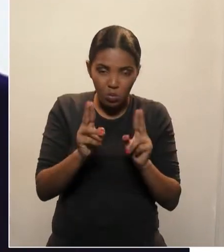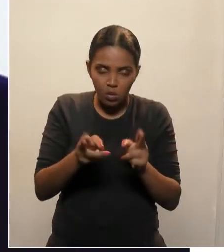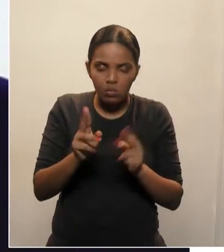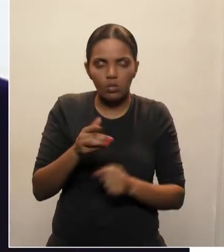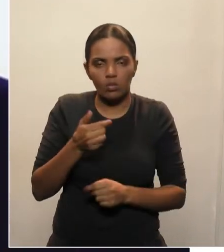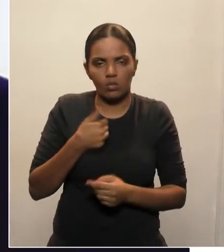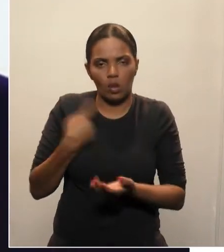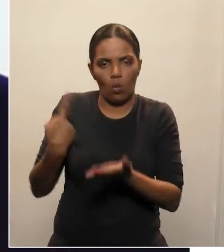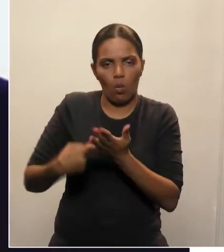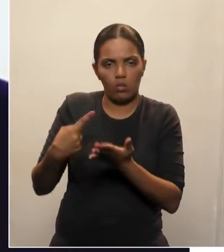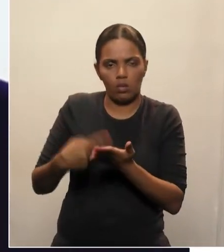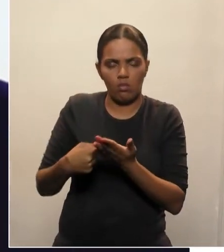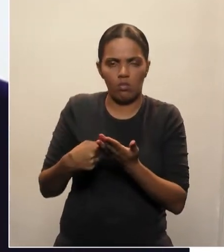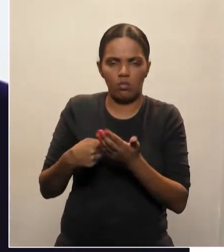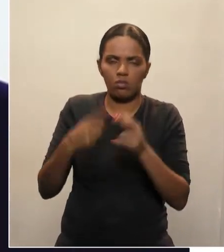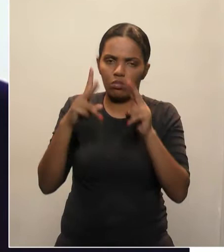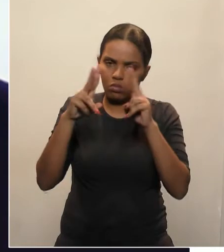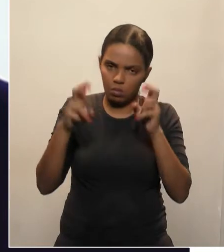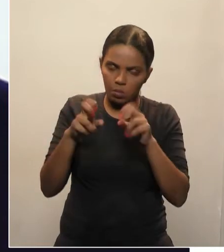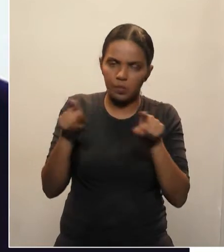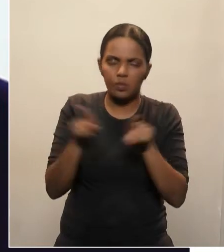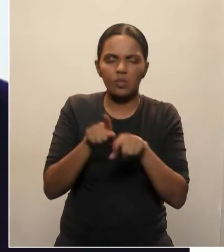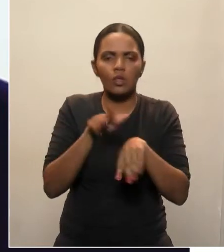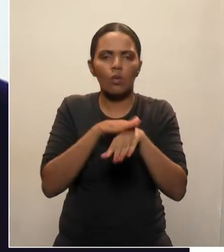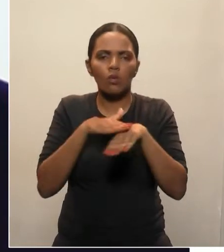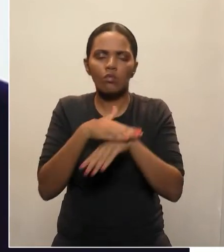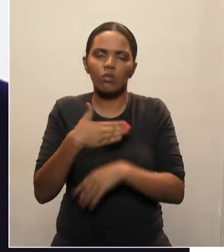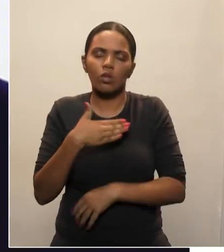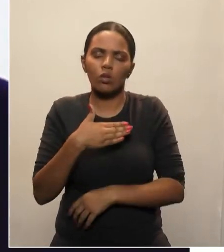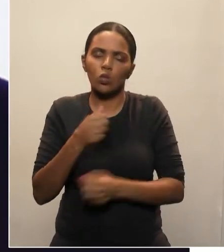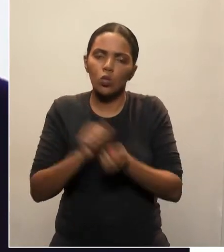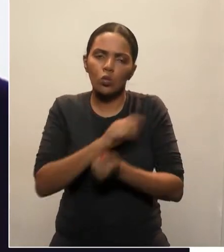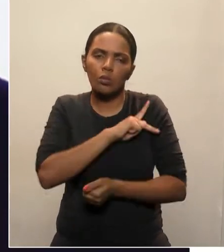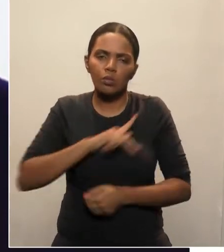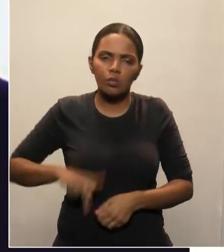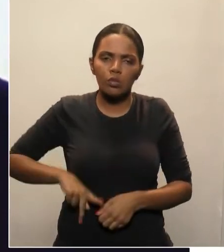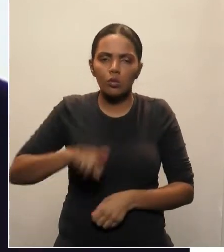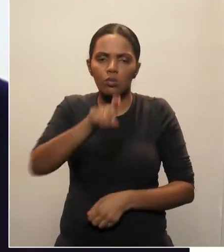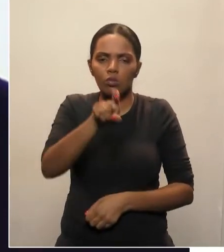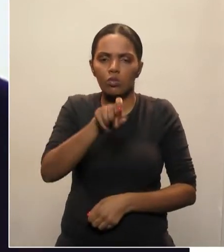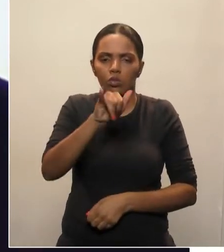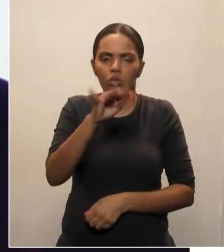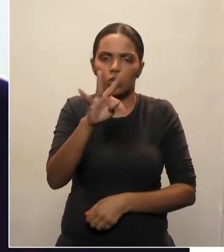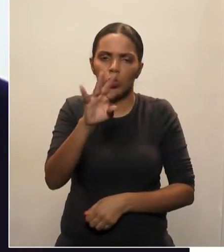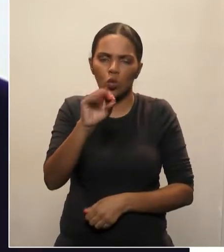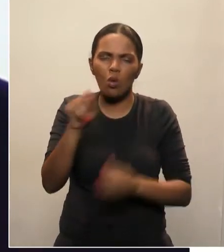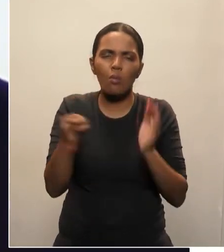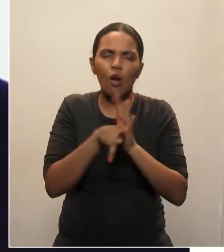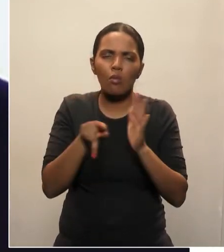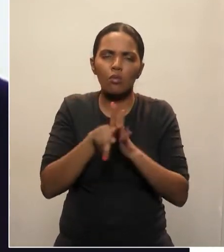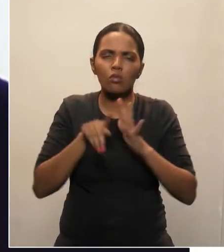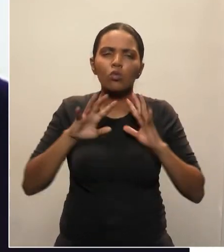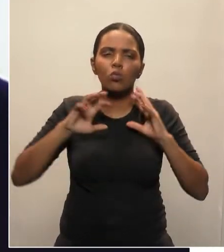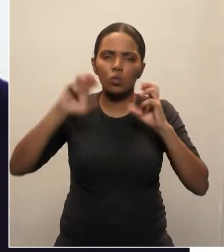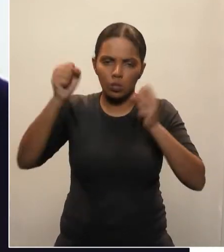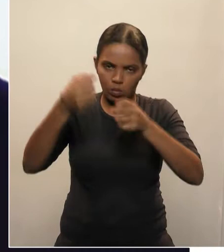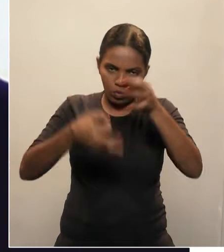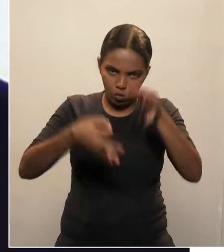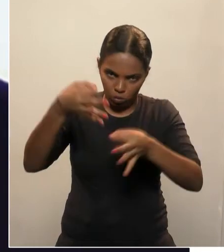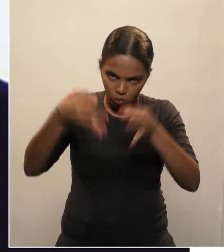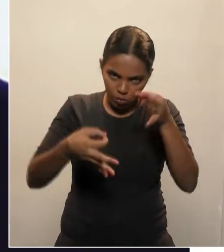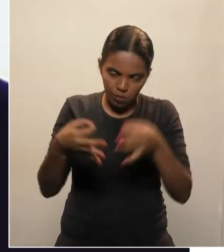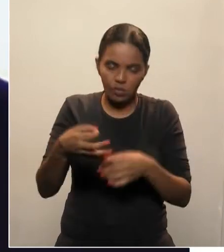Conversei na manhã de hoje com o presidente Xisto, do Tribunal de Justiça. Já havia conversado junto com o deputado Guerra, na semana passada,